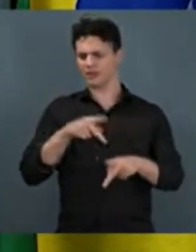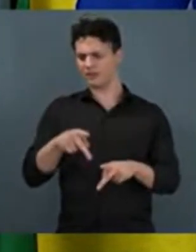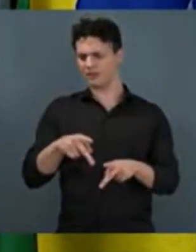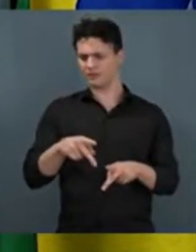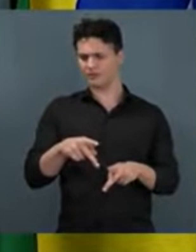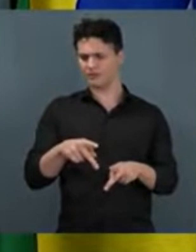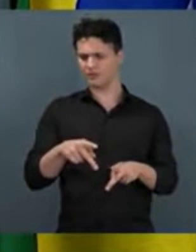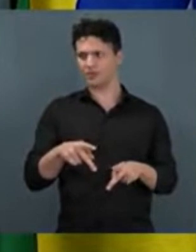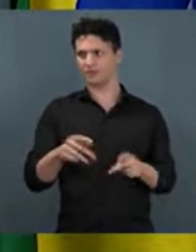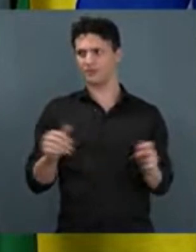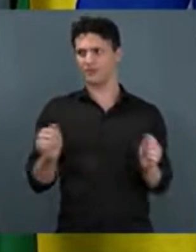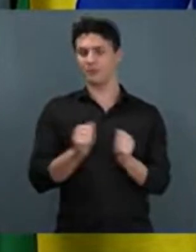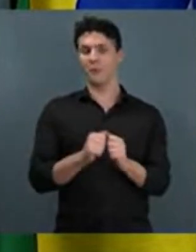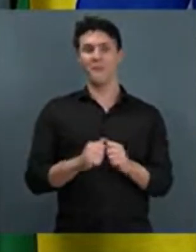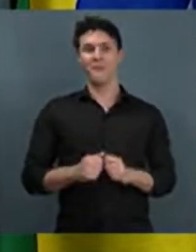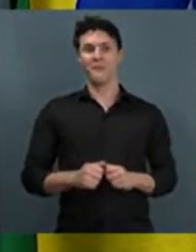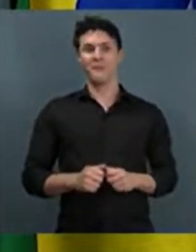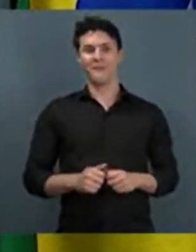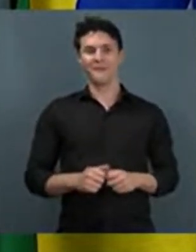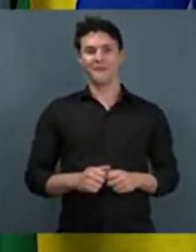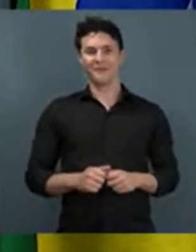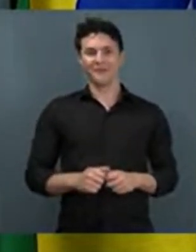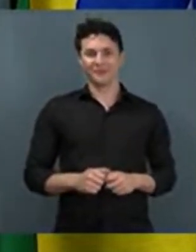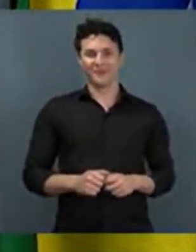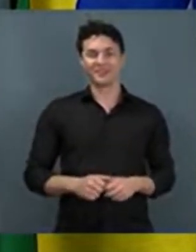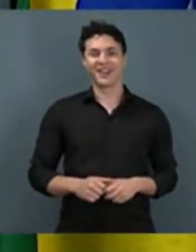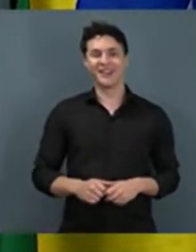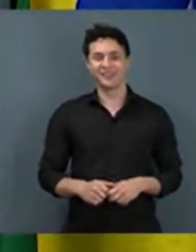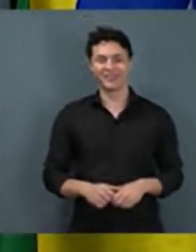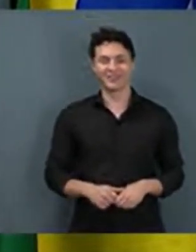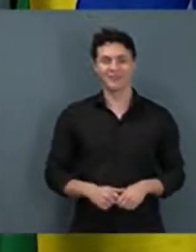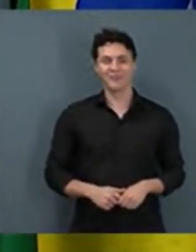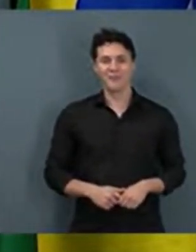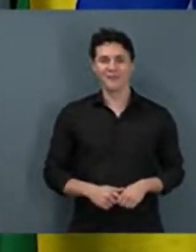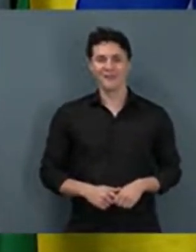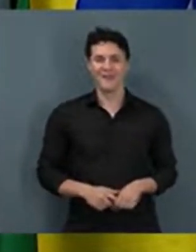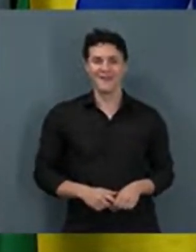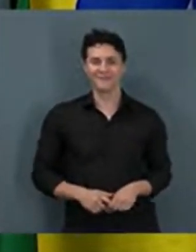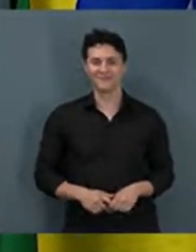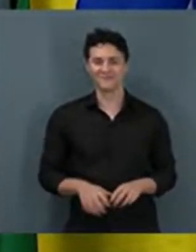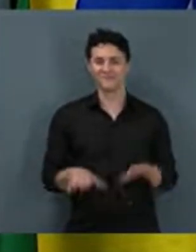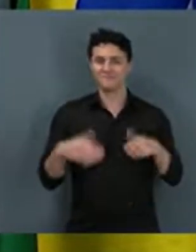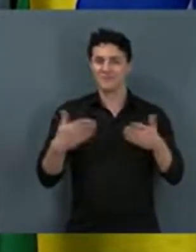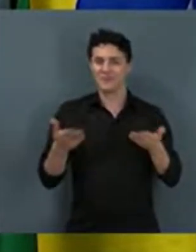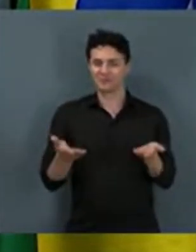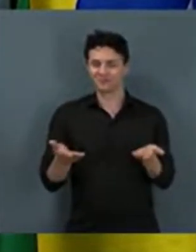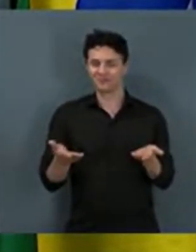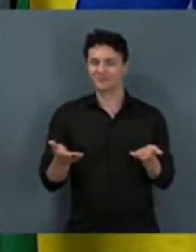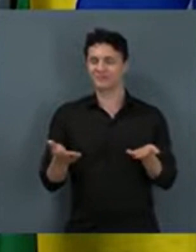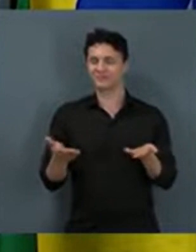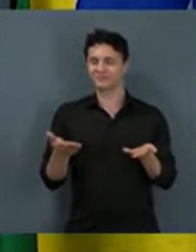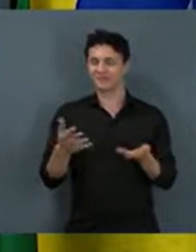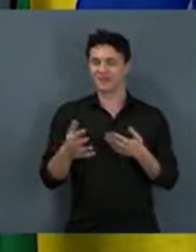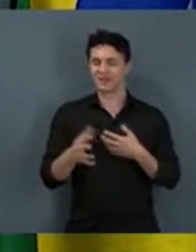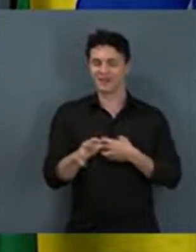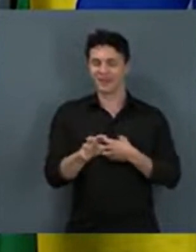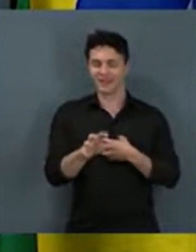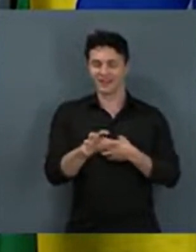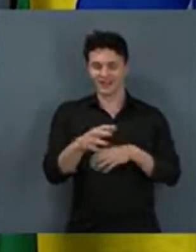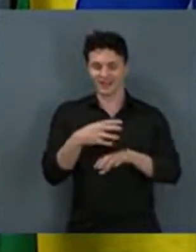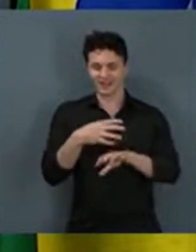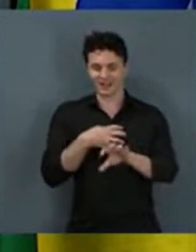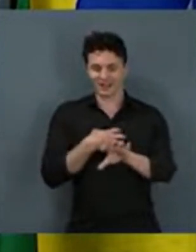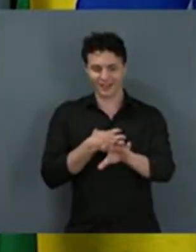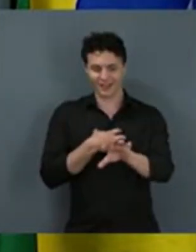bolo sendo prefeito de São Paulo? Quem vai perder com isso é o povo. Então, gente tem que ter que empatia, pensar na população de São